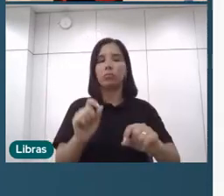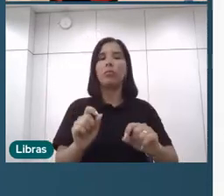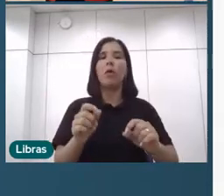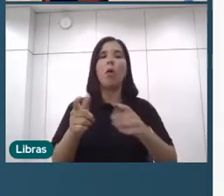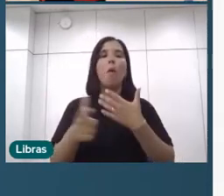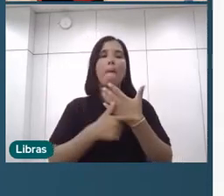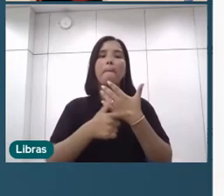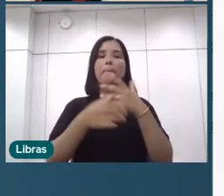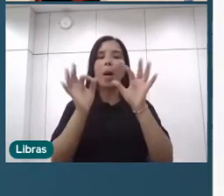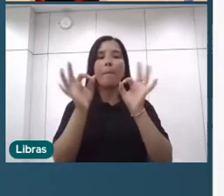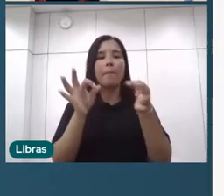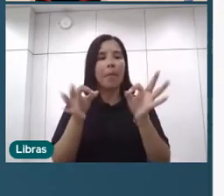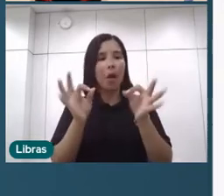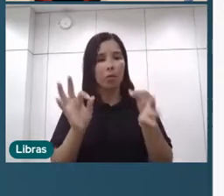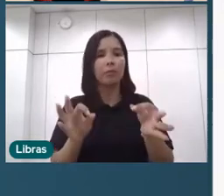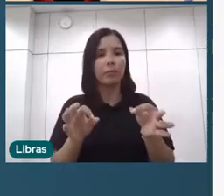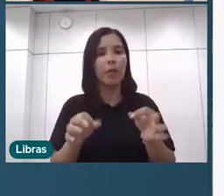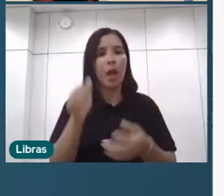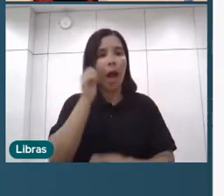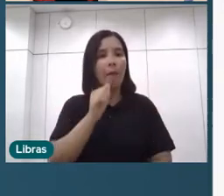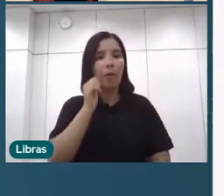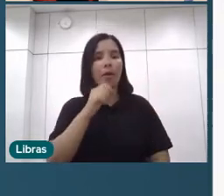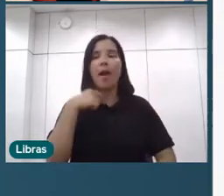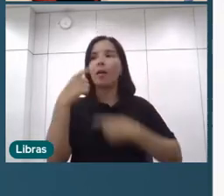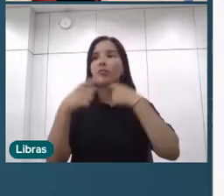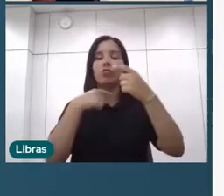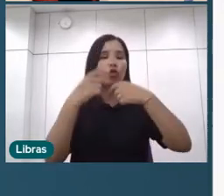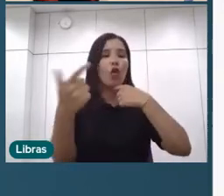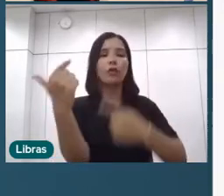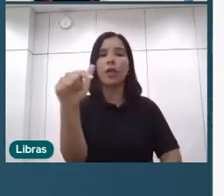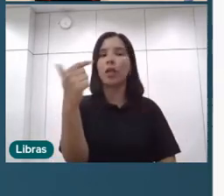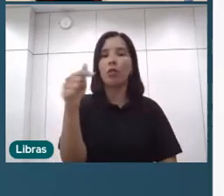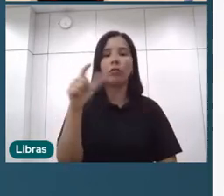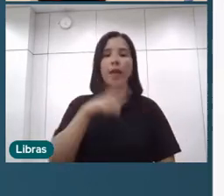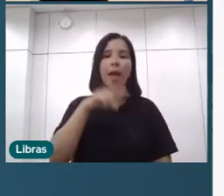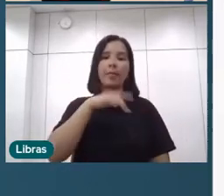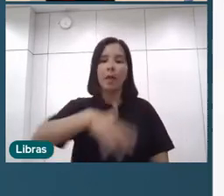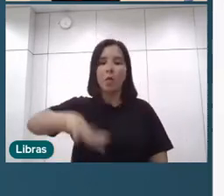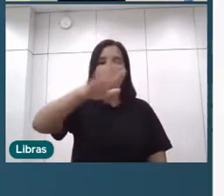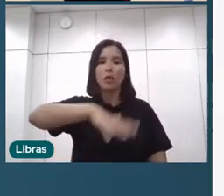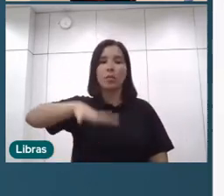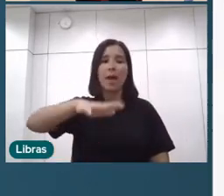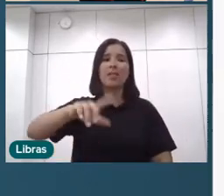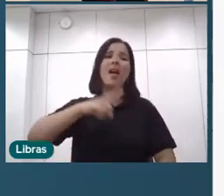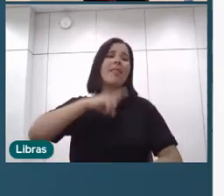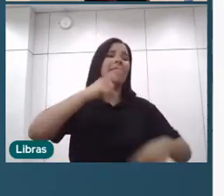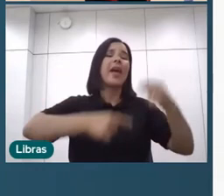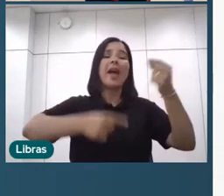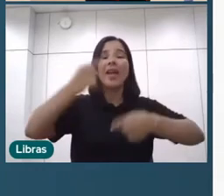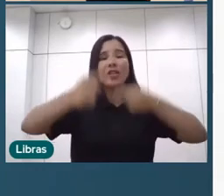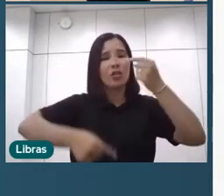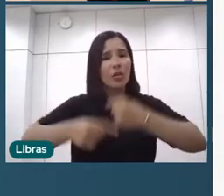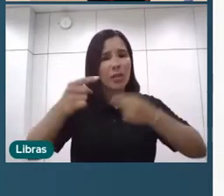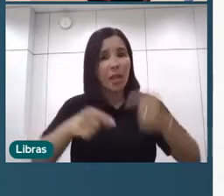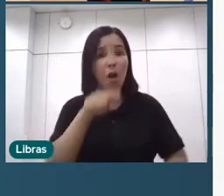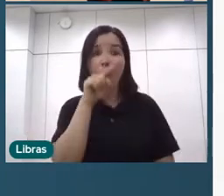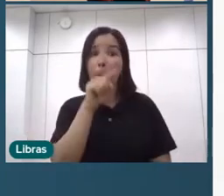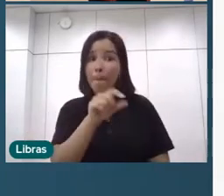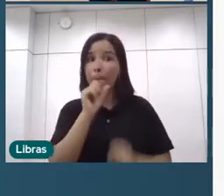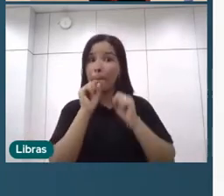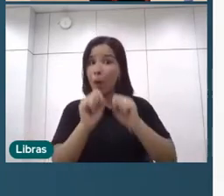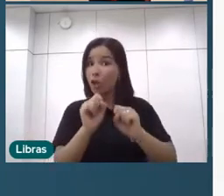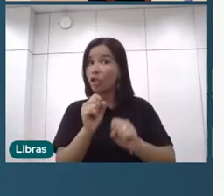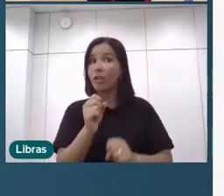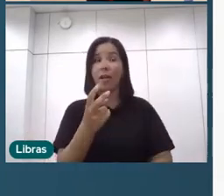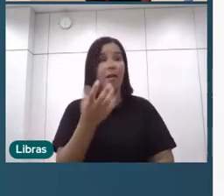O ideal é a mulher não precisar ter essa dúvida e poder ter o espaço. Mas tem toda uma discussão também. Você pode não querer, é uma decisão pessoal.